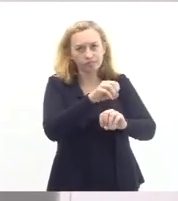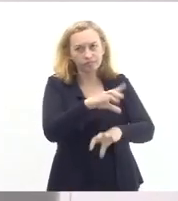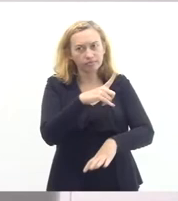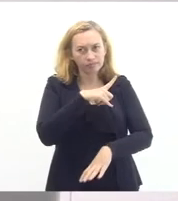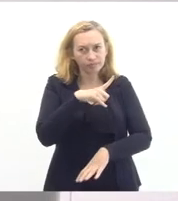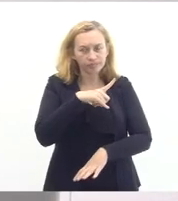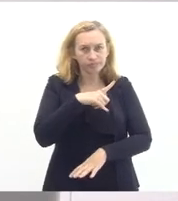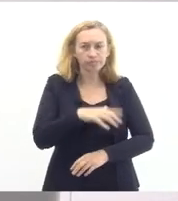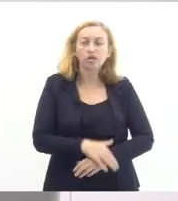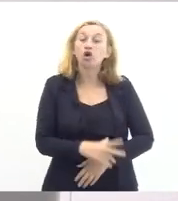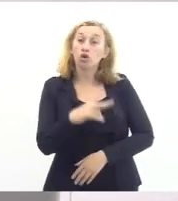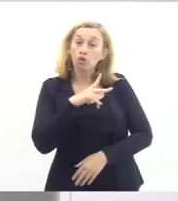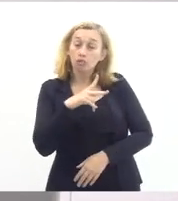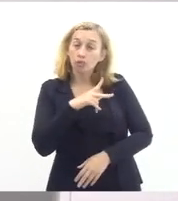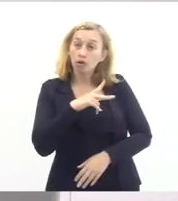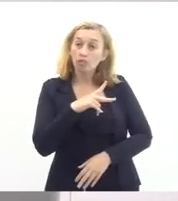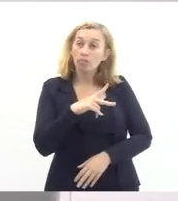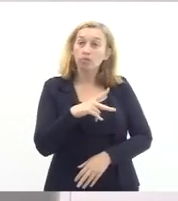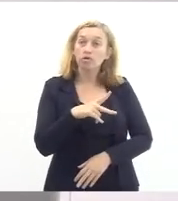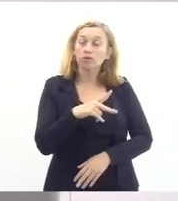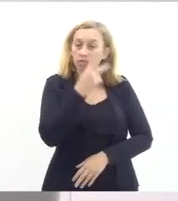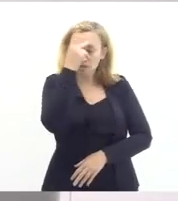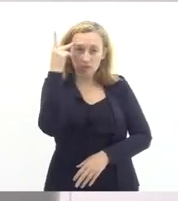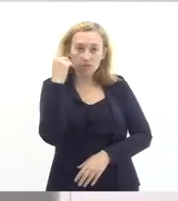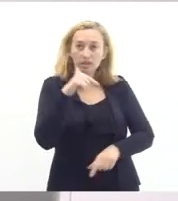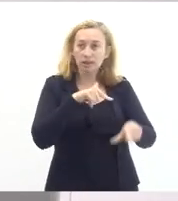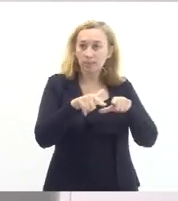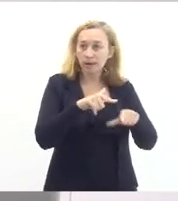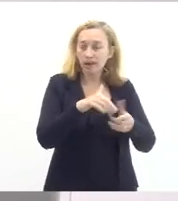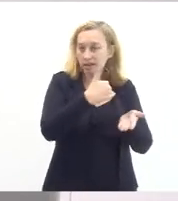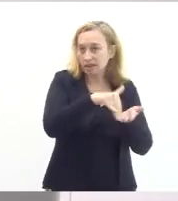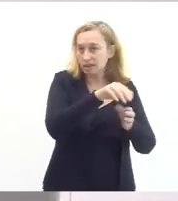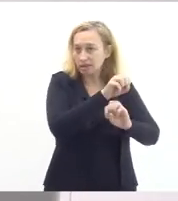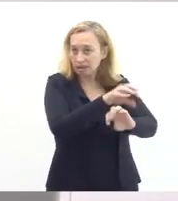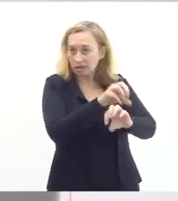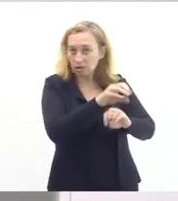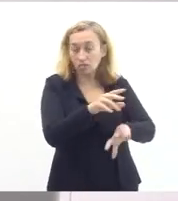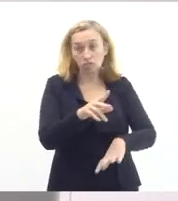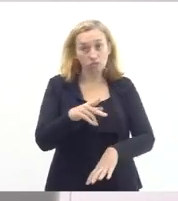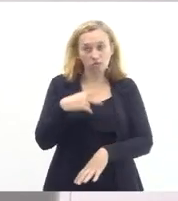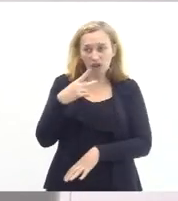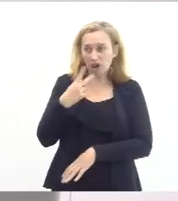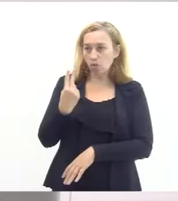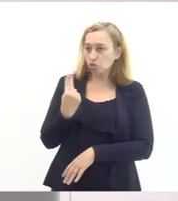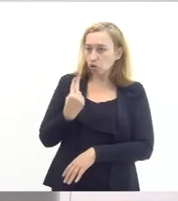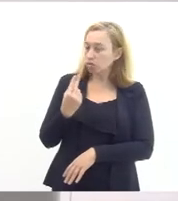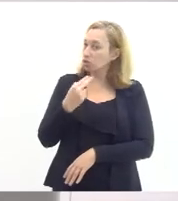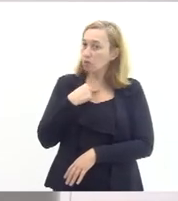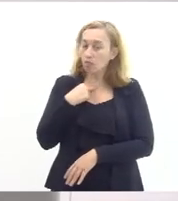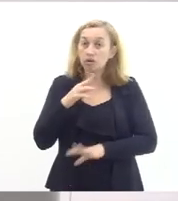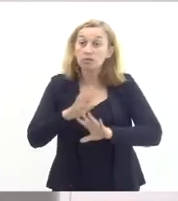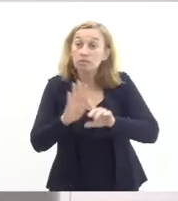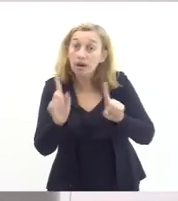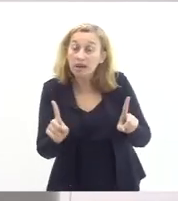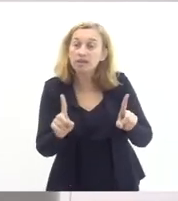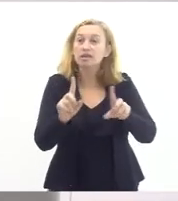o próprio funcionário da Seduc que eu não vou dizer que é não vou expor a pessoa ele nos afirmou que